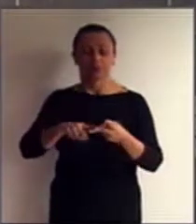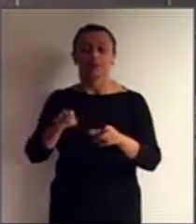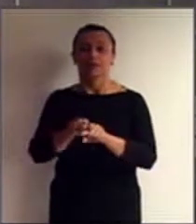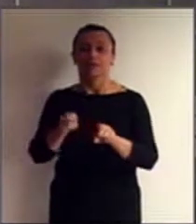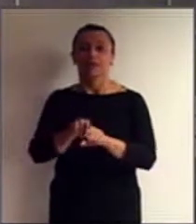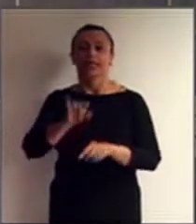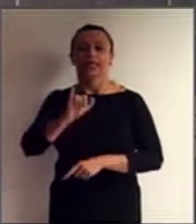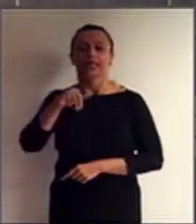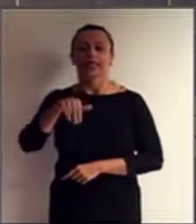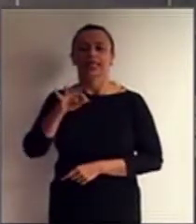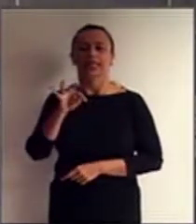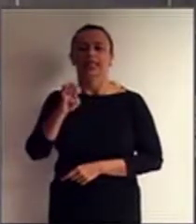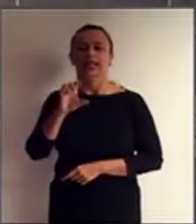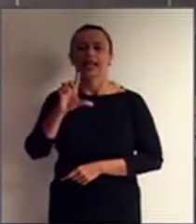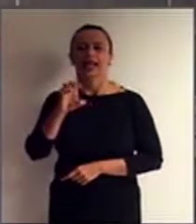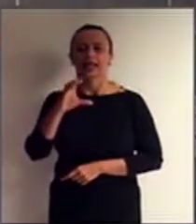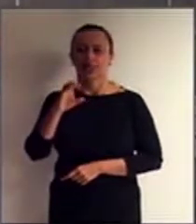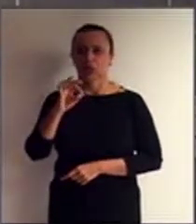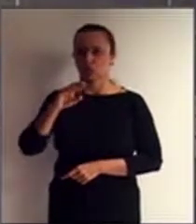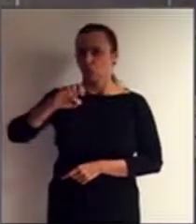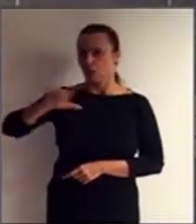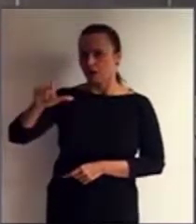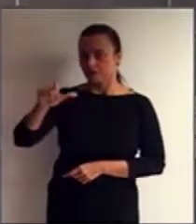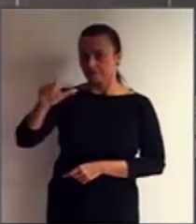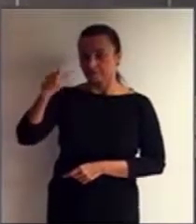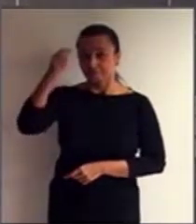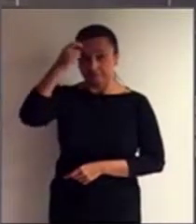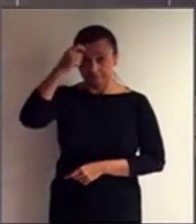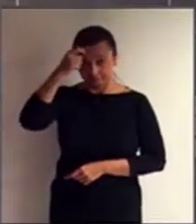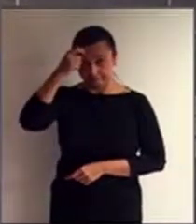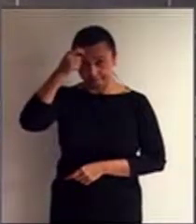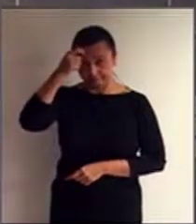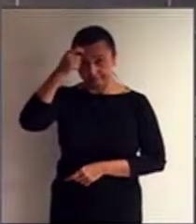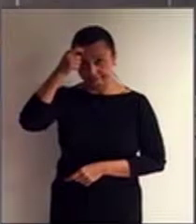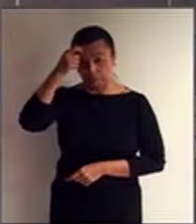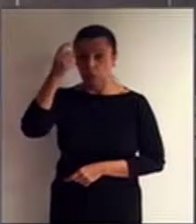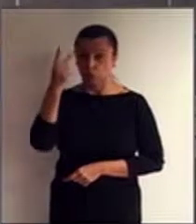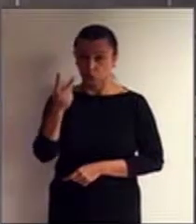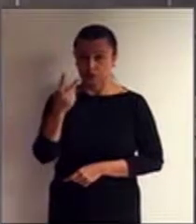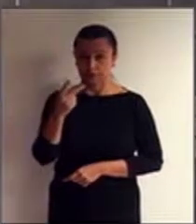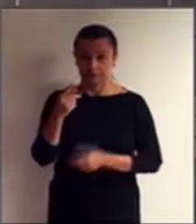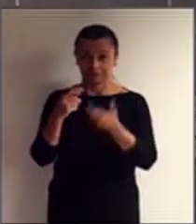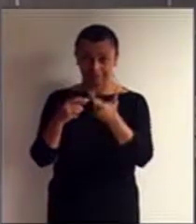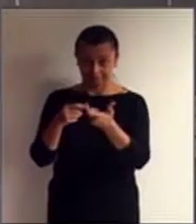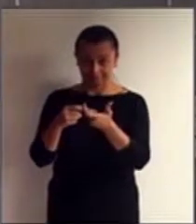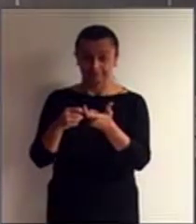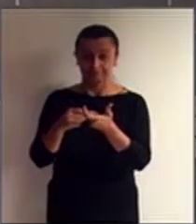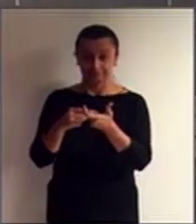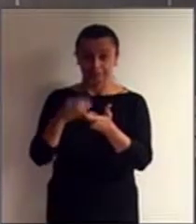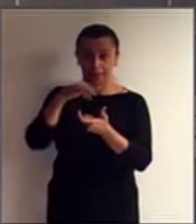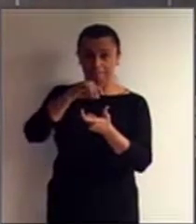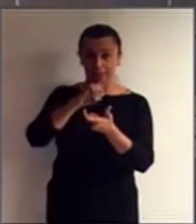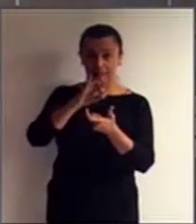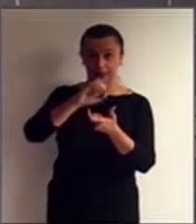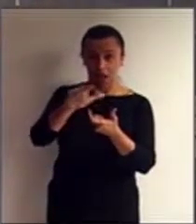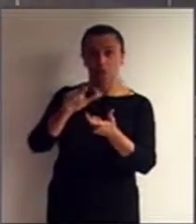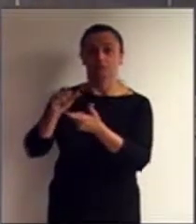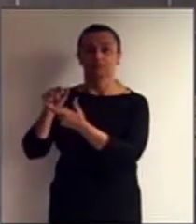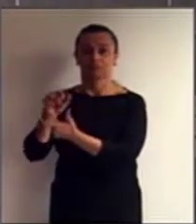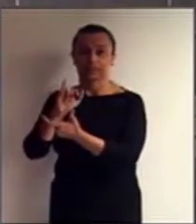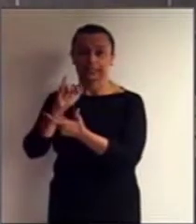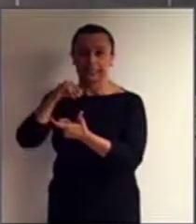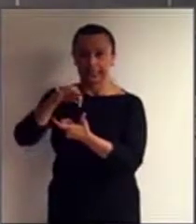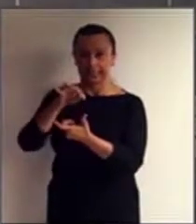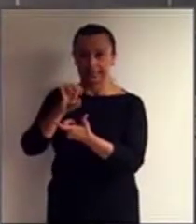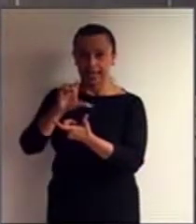esses dois termos merecem também a nossa atenção, porque, numa primeira leitura, pode